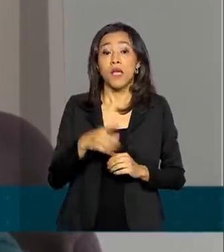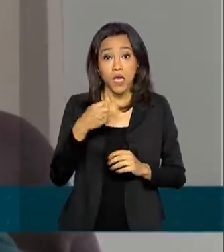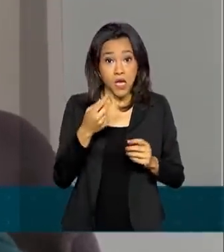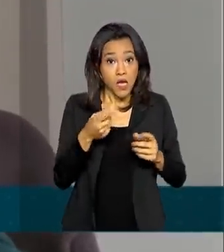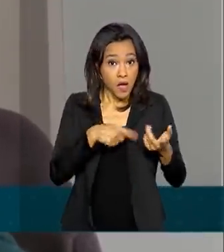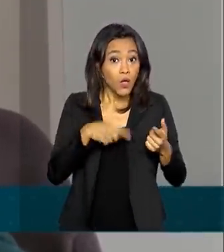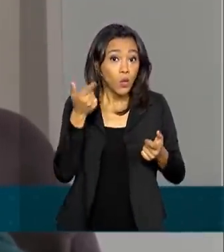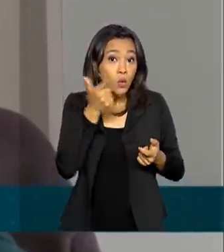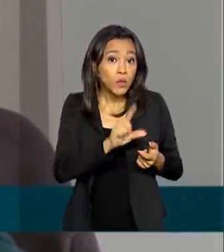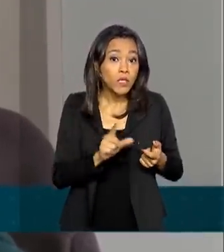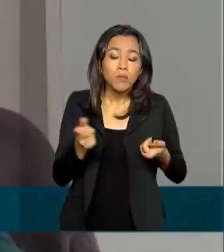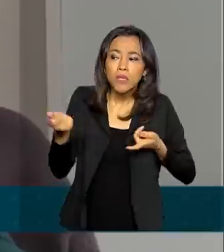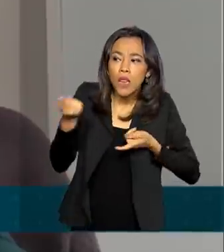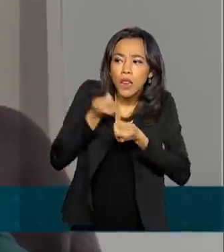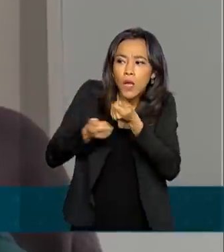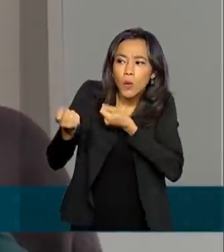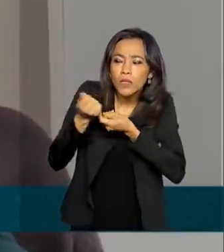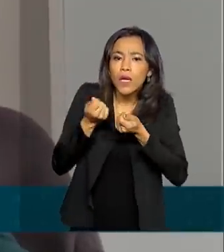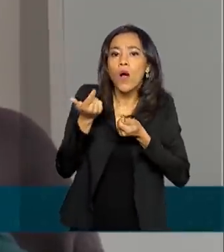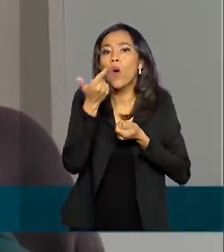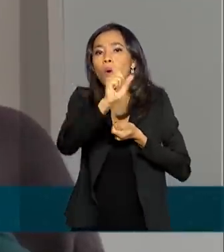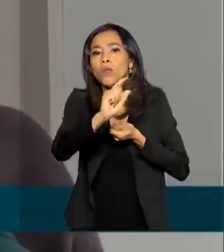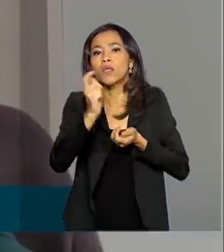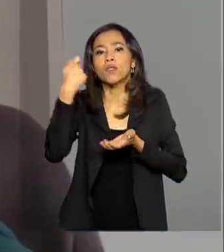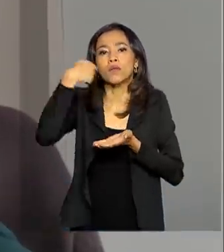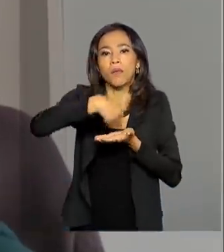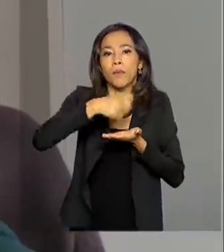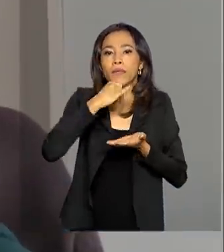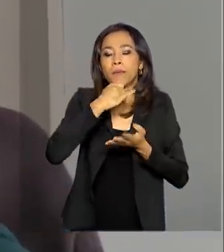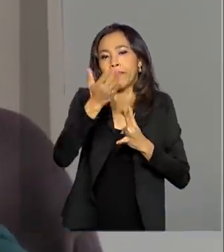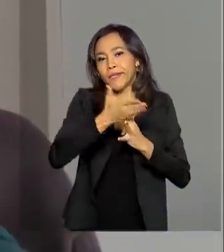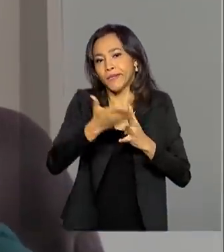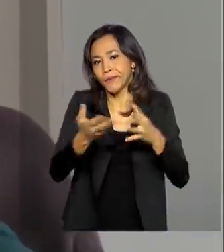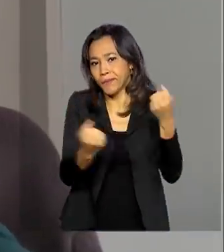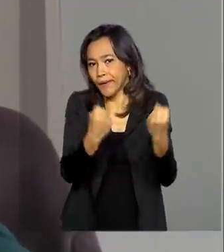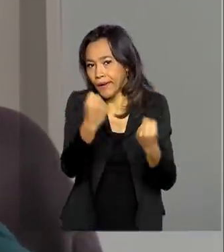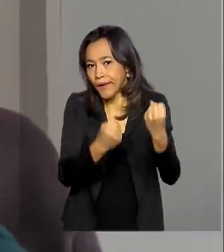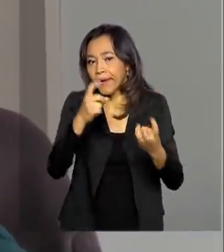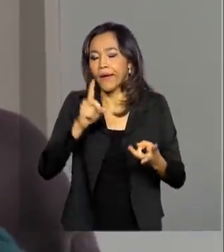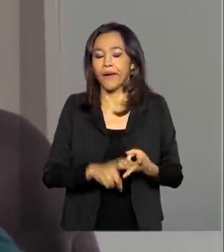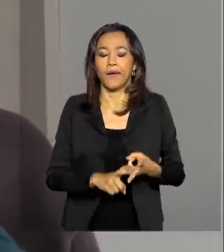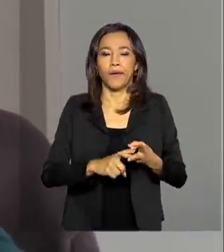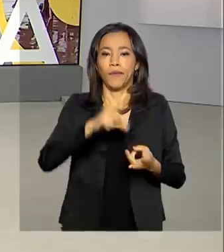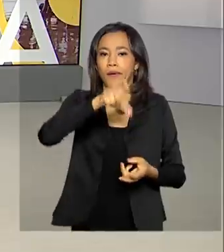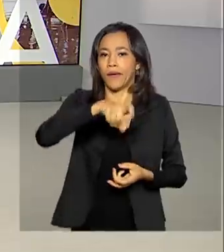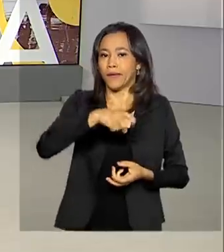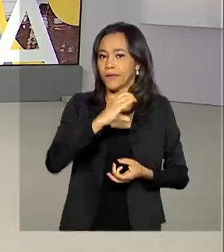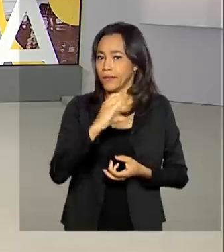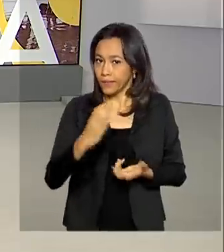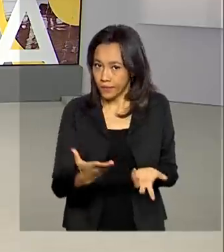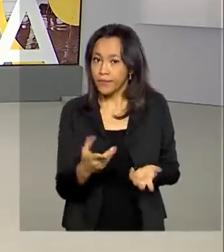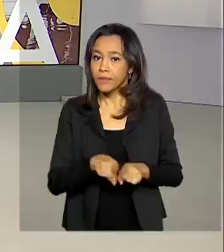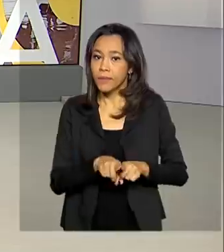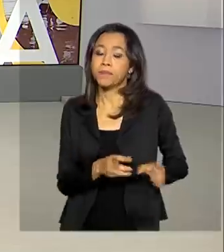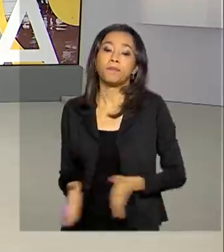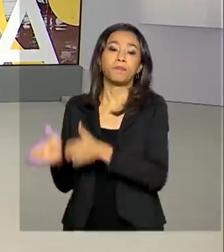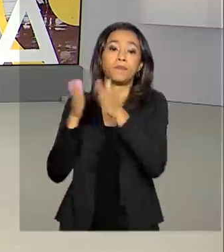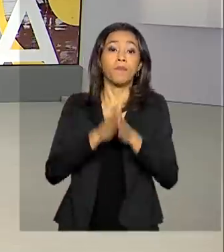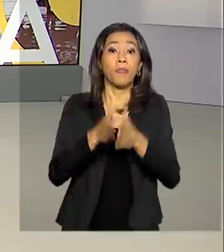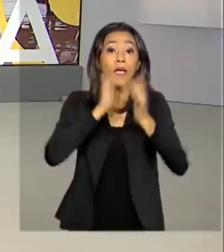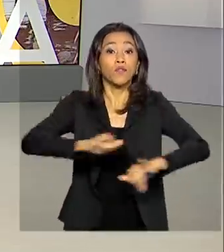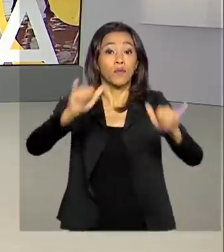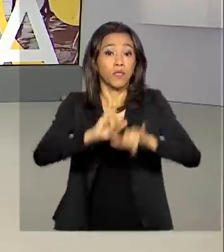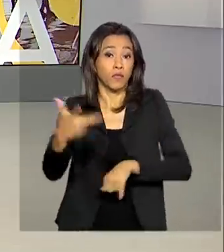negociar também outras contas, como prestação do carro, cartão de crédito. A campanha de